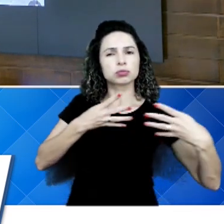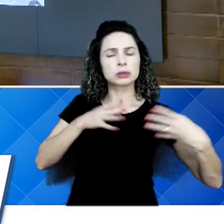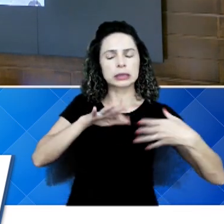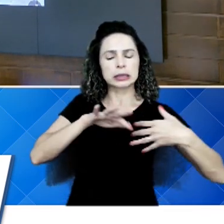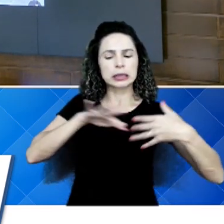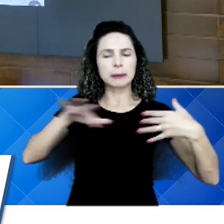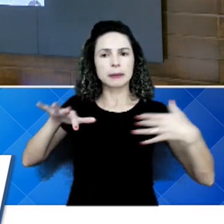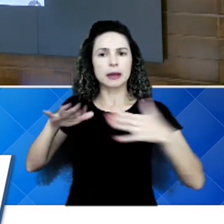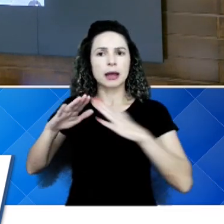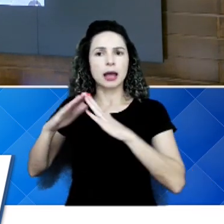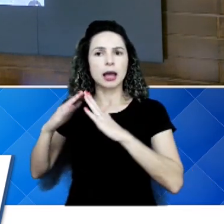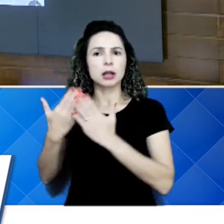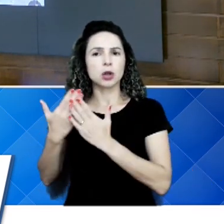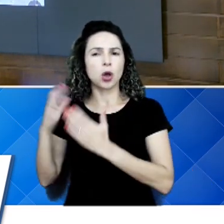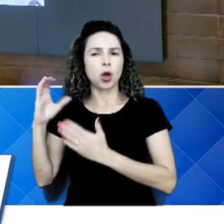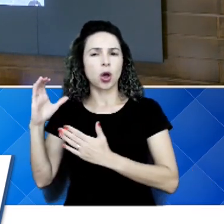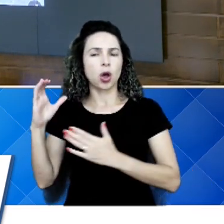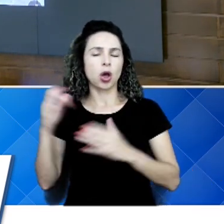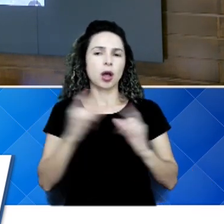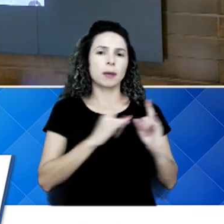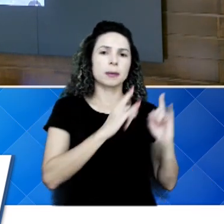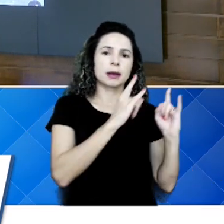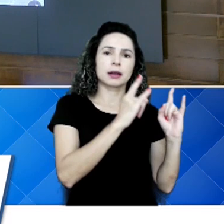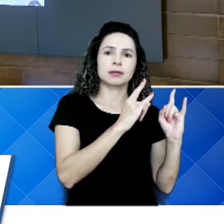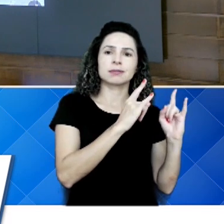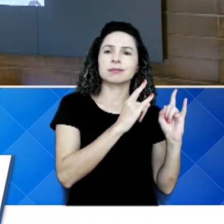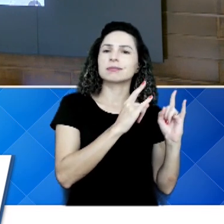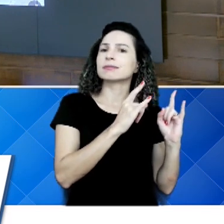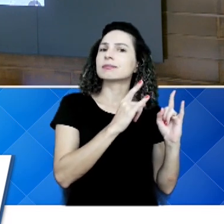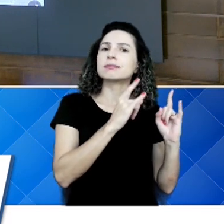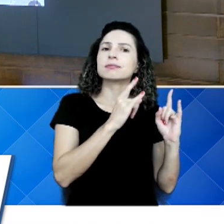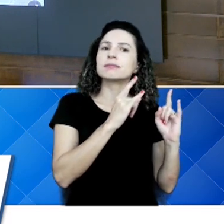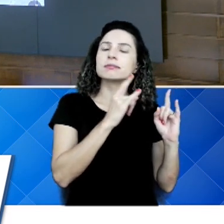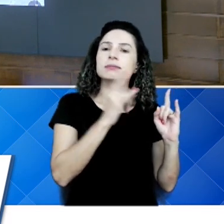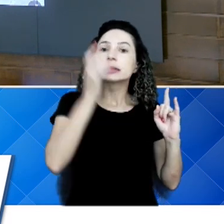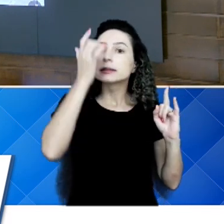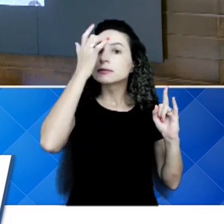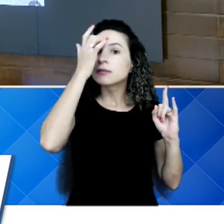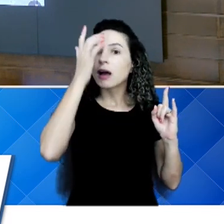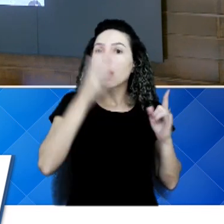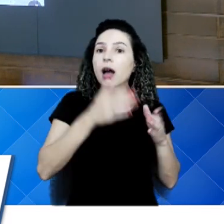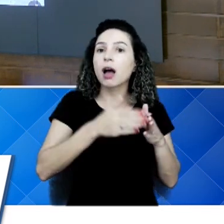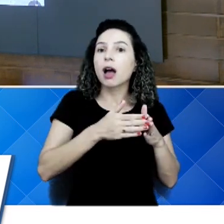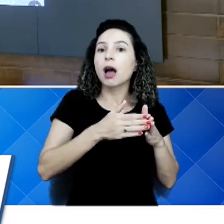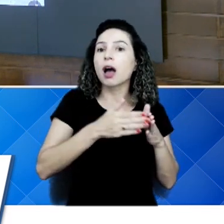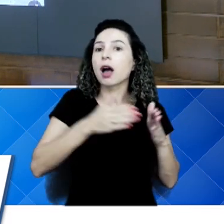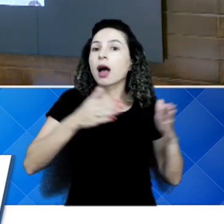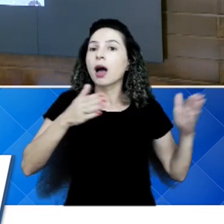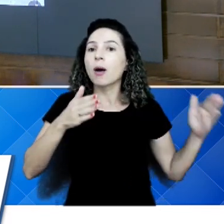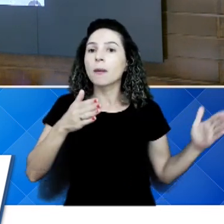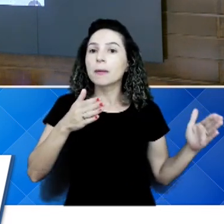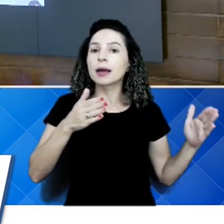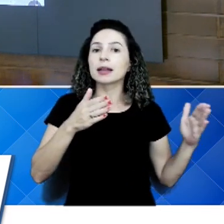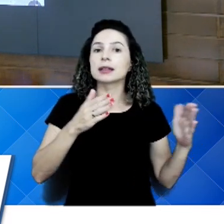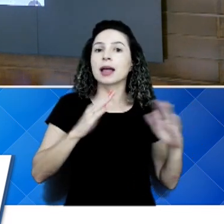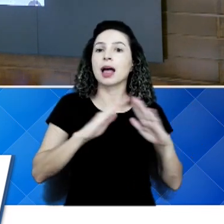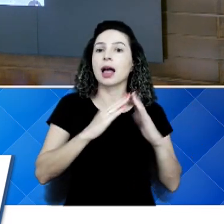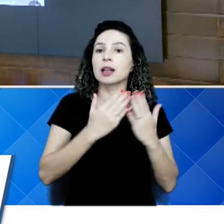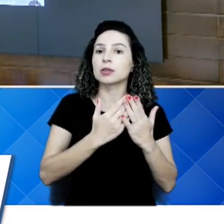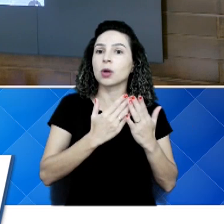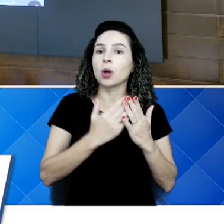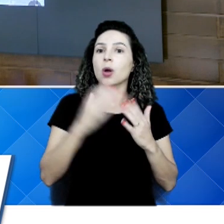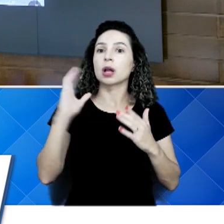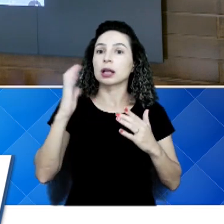Então, assim, está tão simples de aumentar as dependências dessa escola, que poderia atender mais